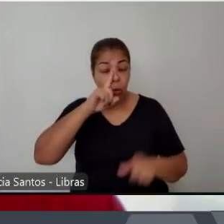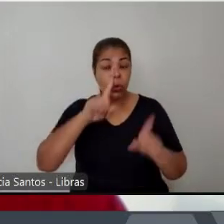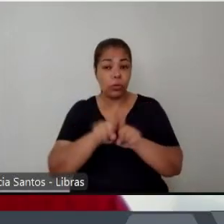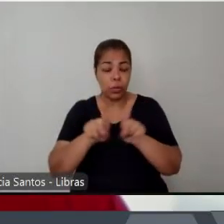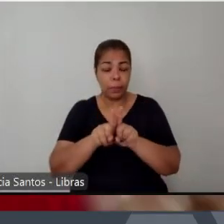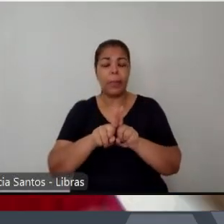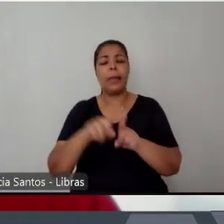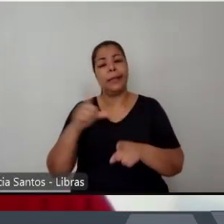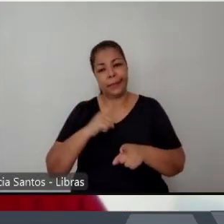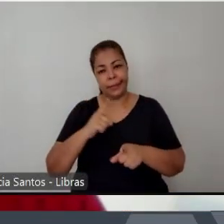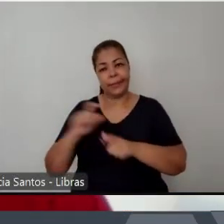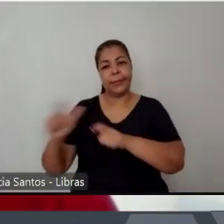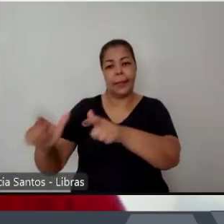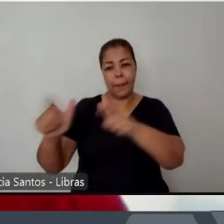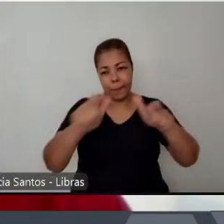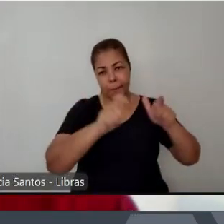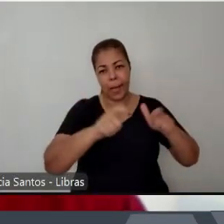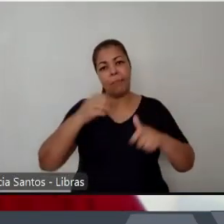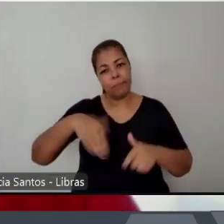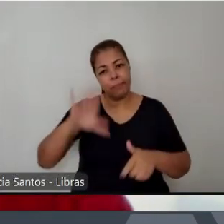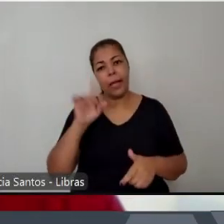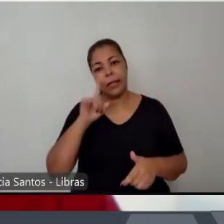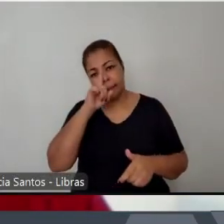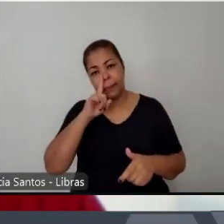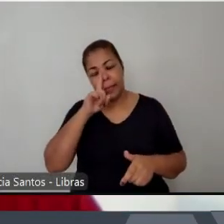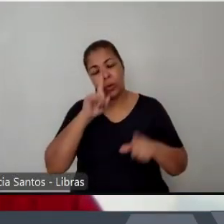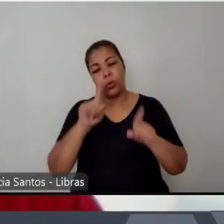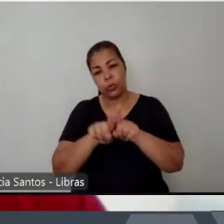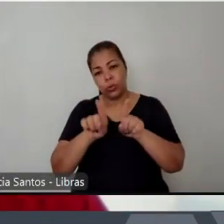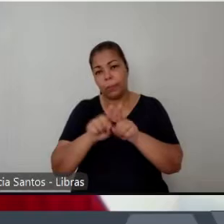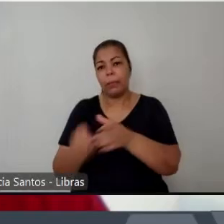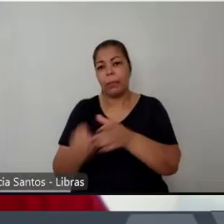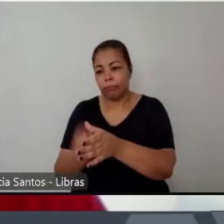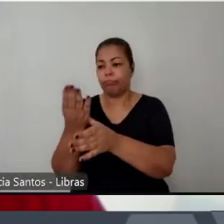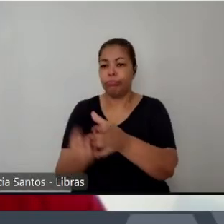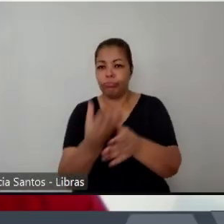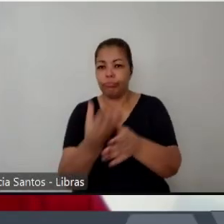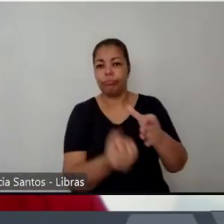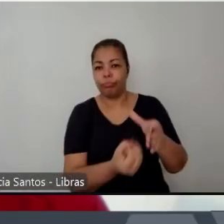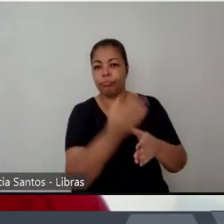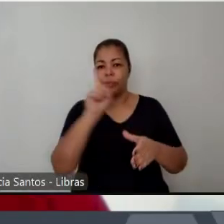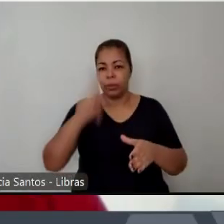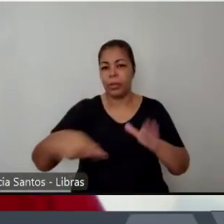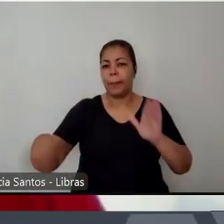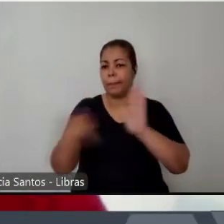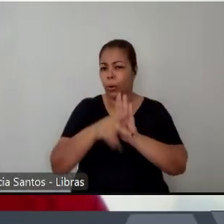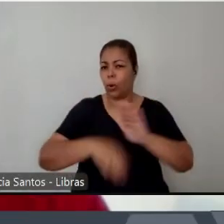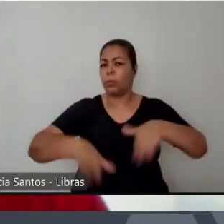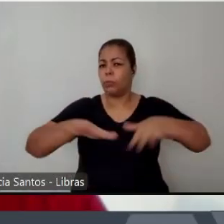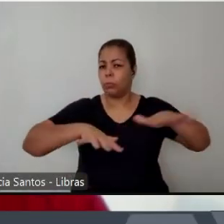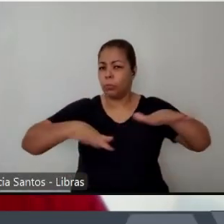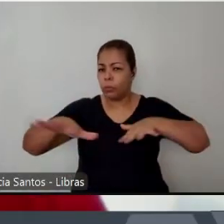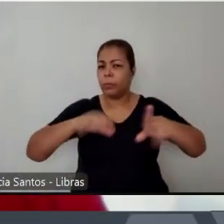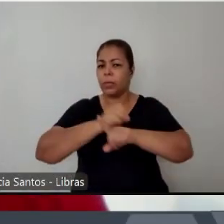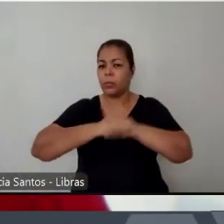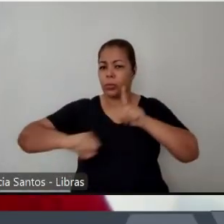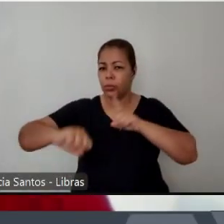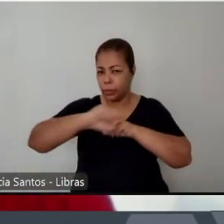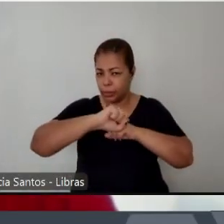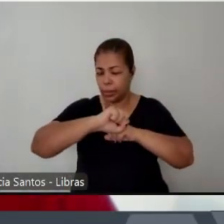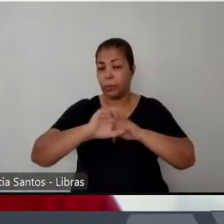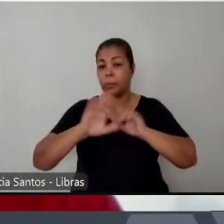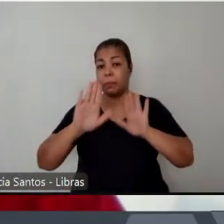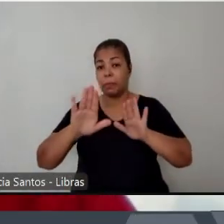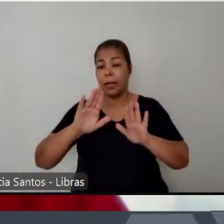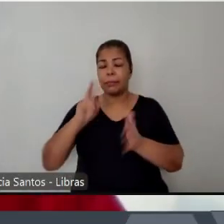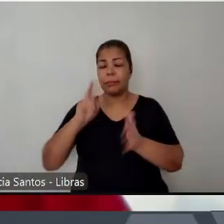são esses bairros que também são foco de movimento político, de movimento social, mas que ao mesmo tempo é